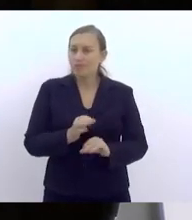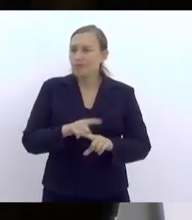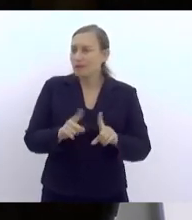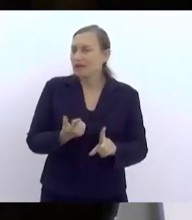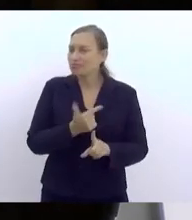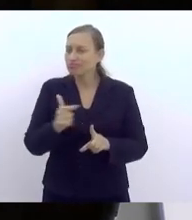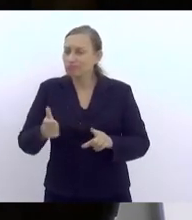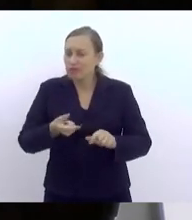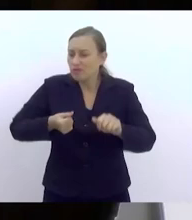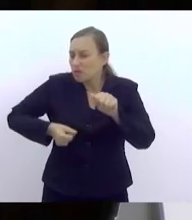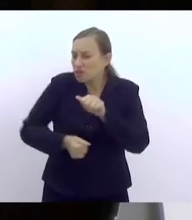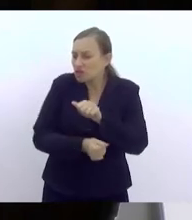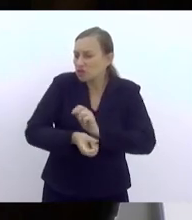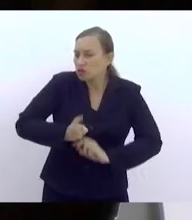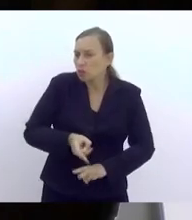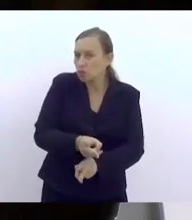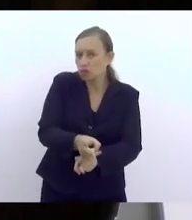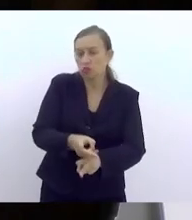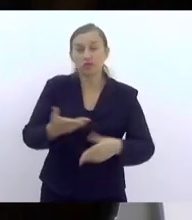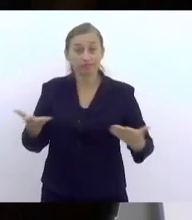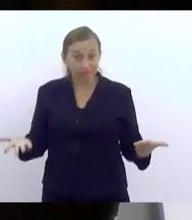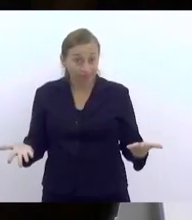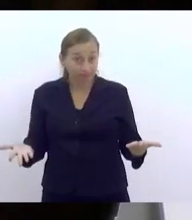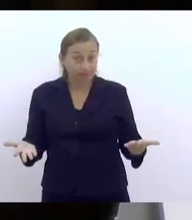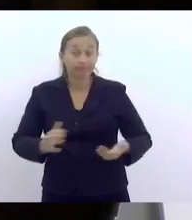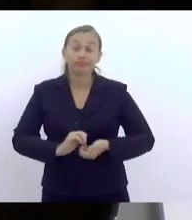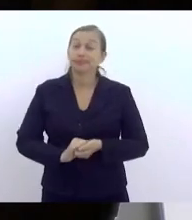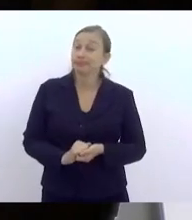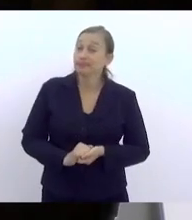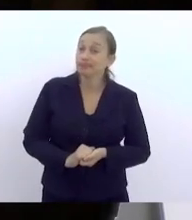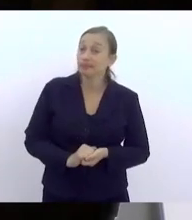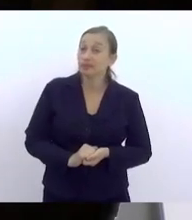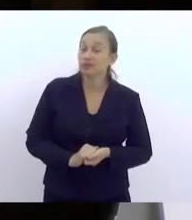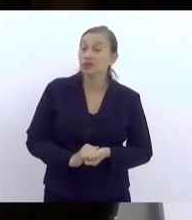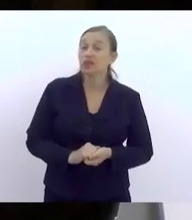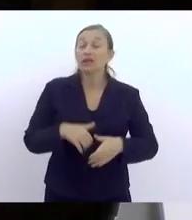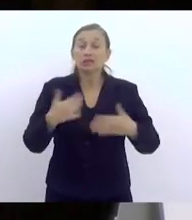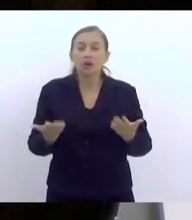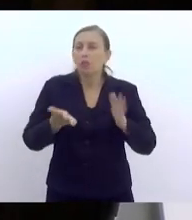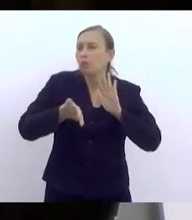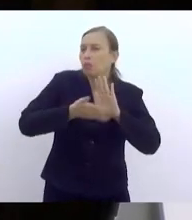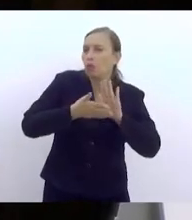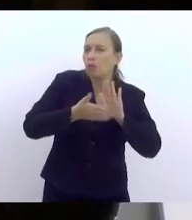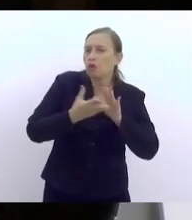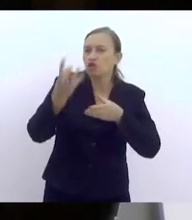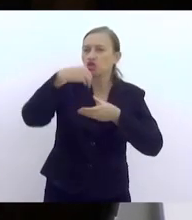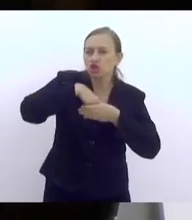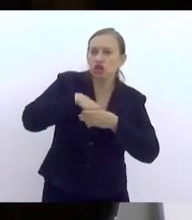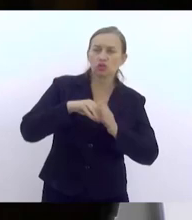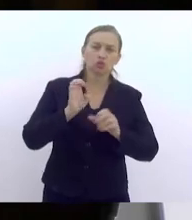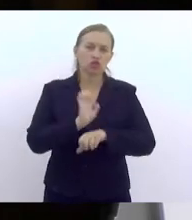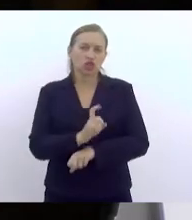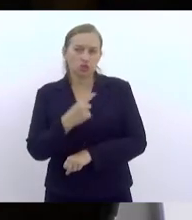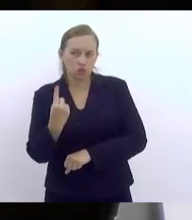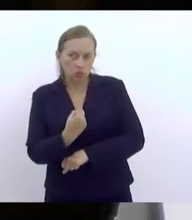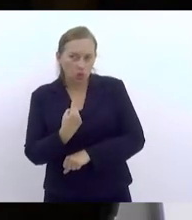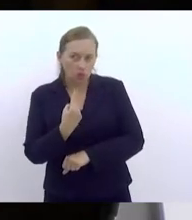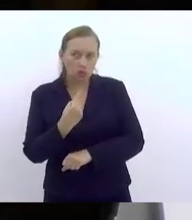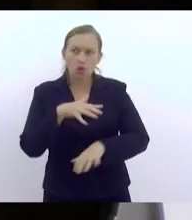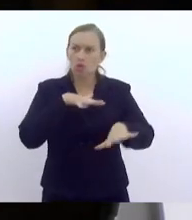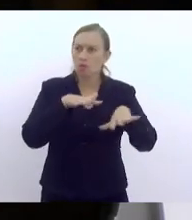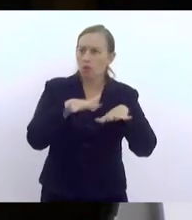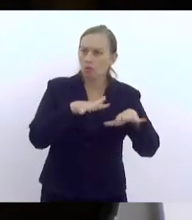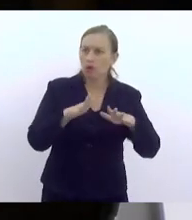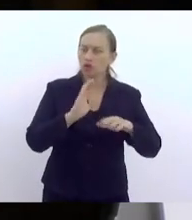investimento de continuidade nele. Então, assim, propostas dentro do nosso Estado, desde o movimento